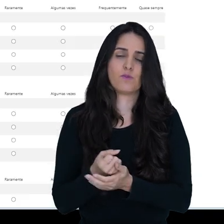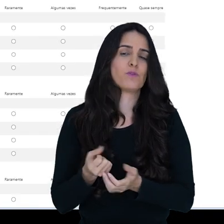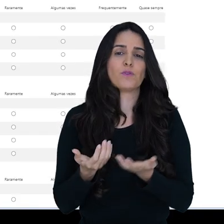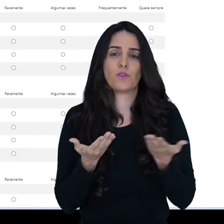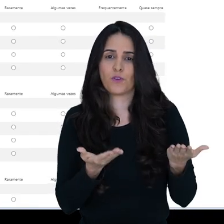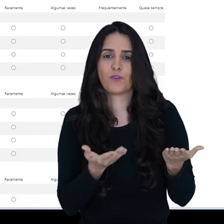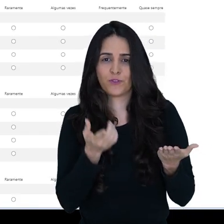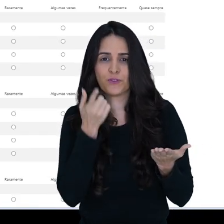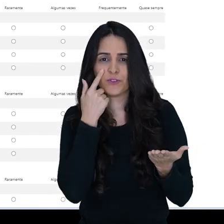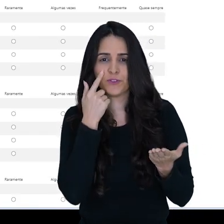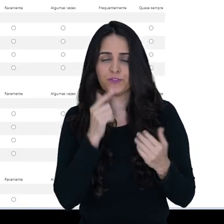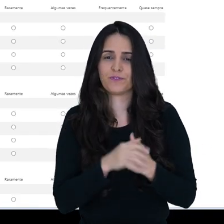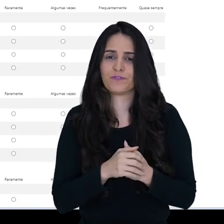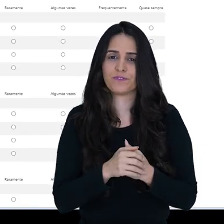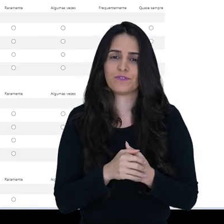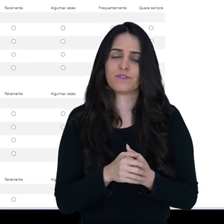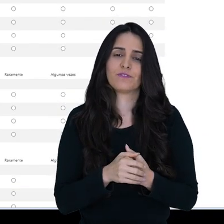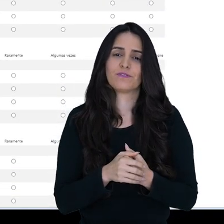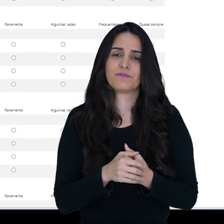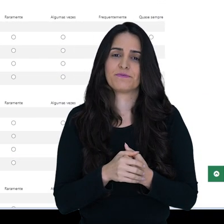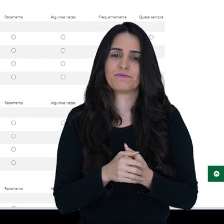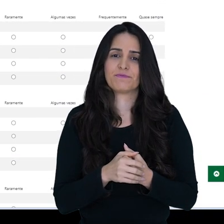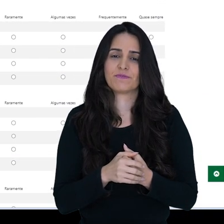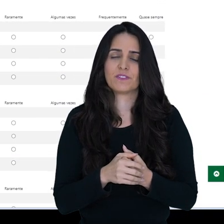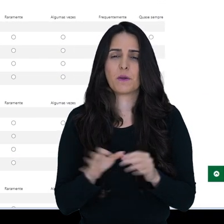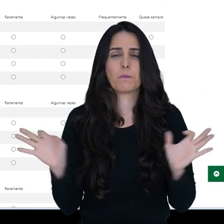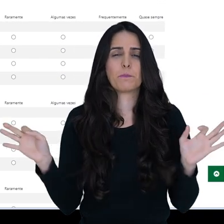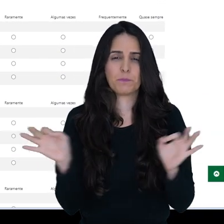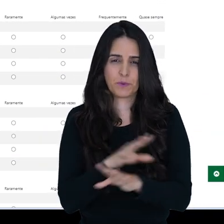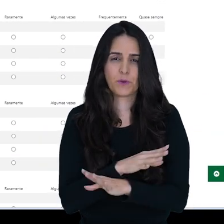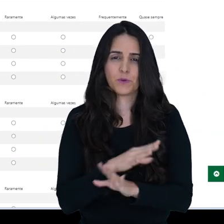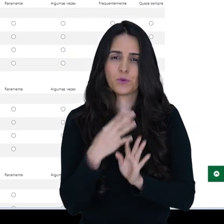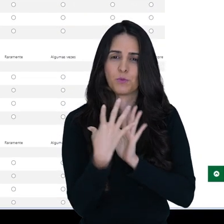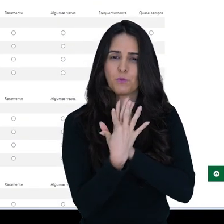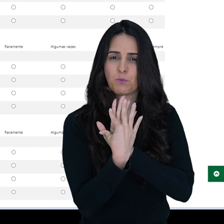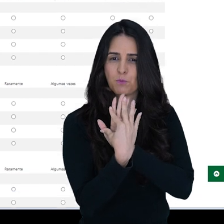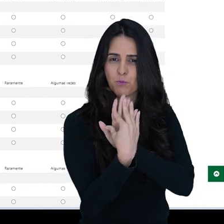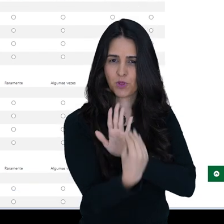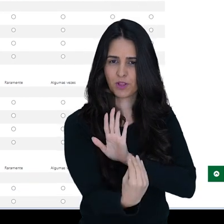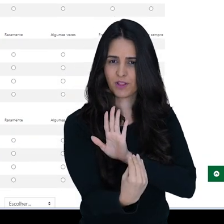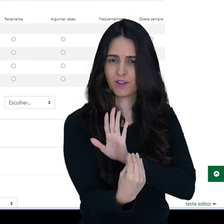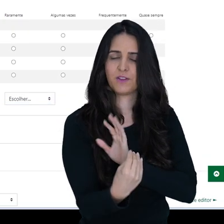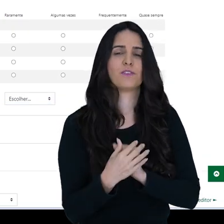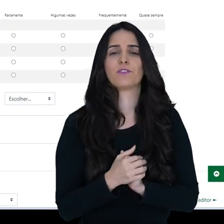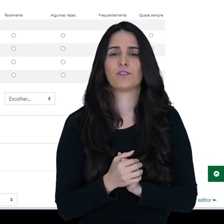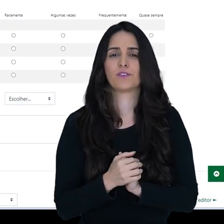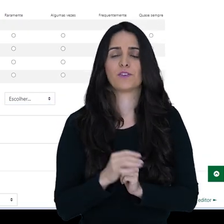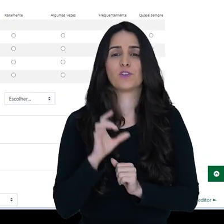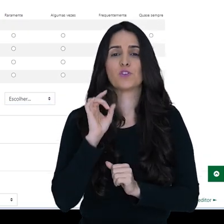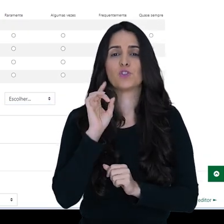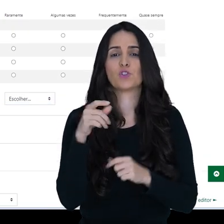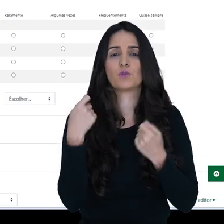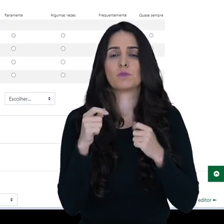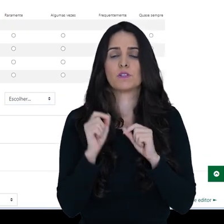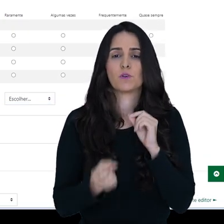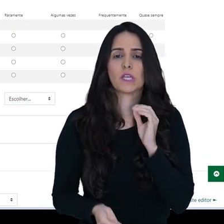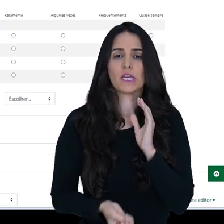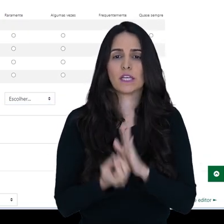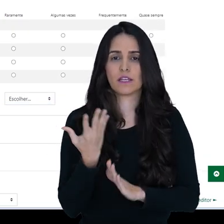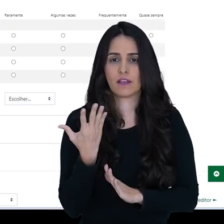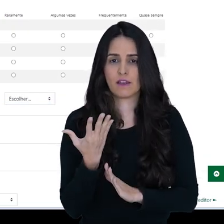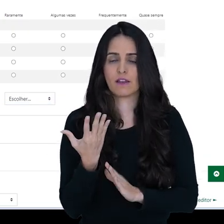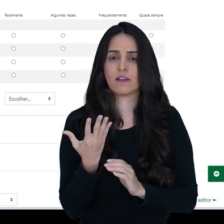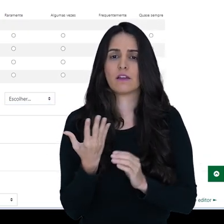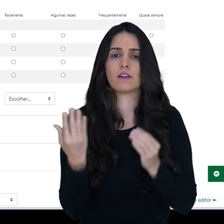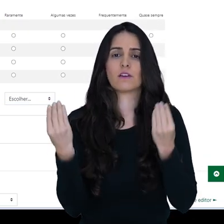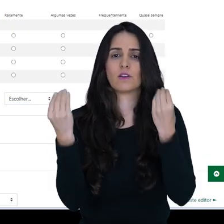salvar e veja que eu já tenho aqui um instrumento pronto. A única coisa que eu precisei foi